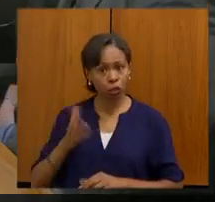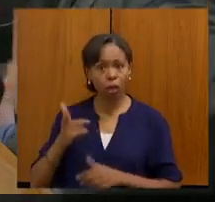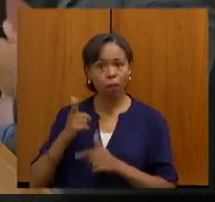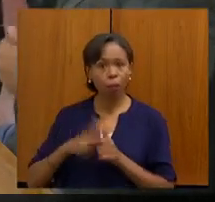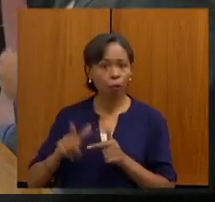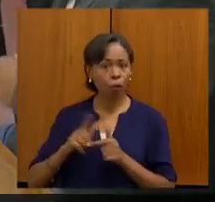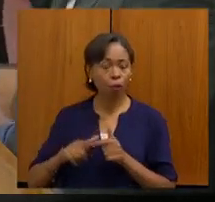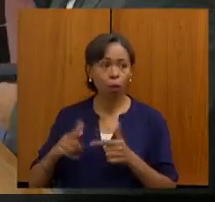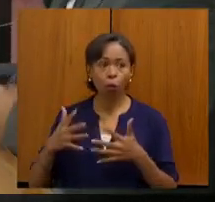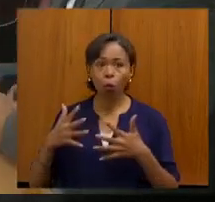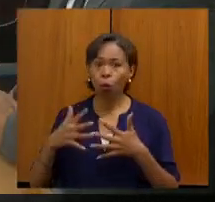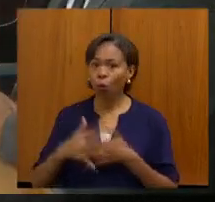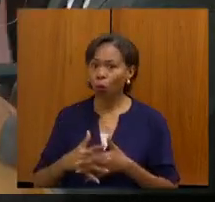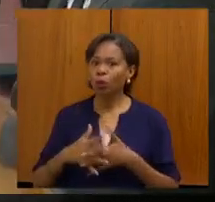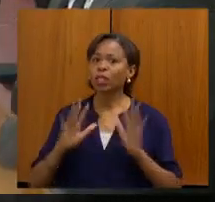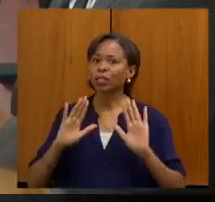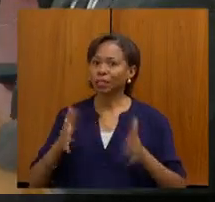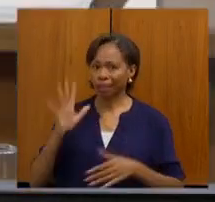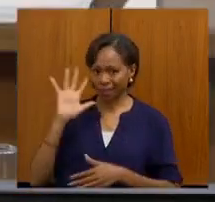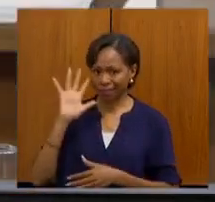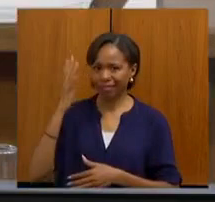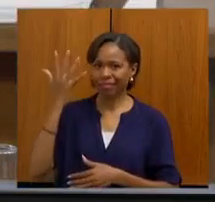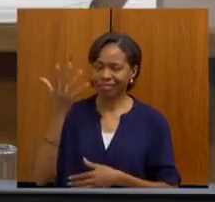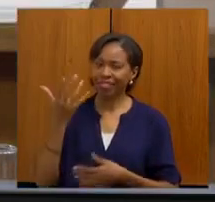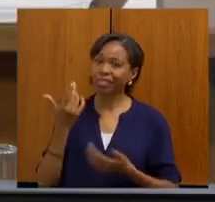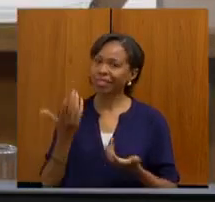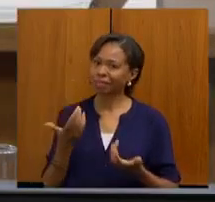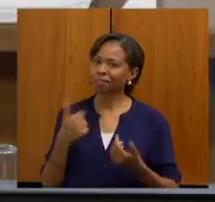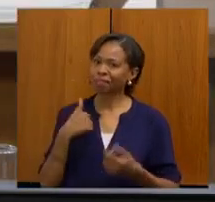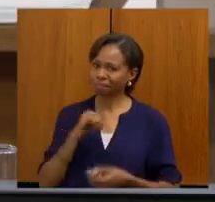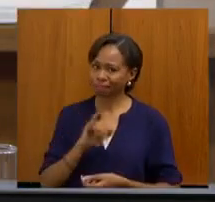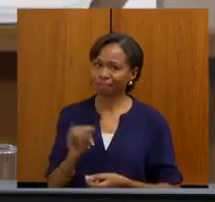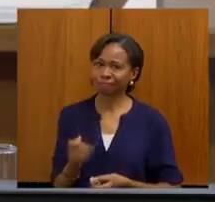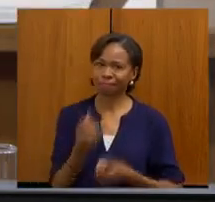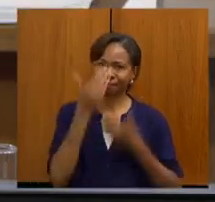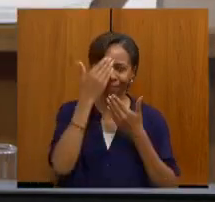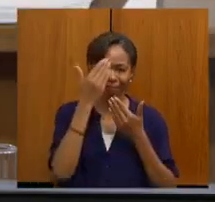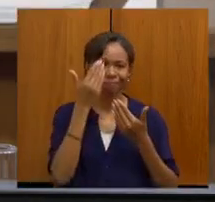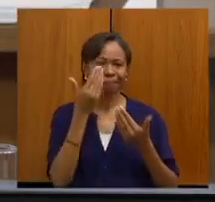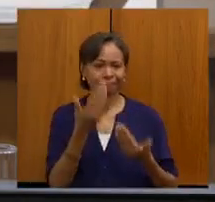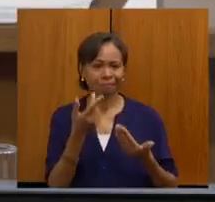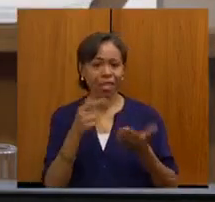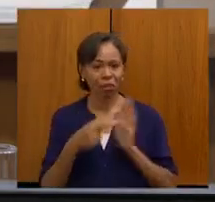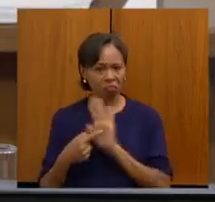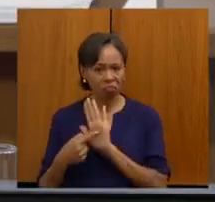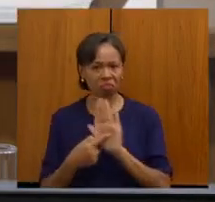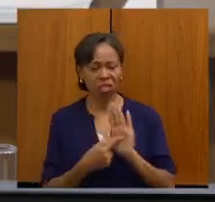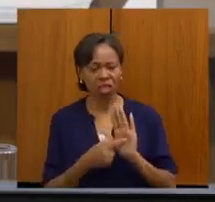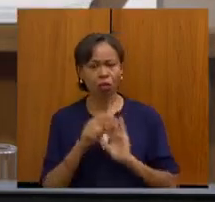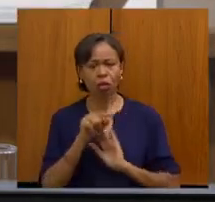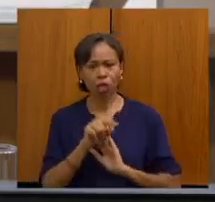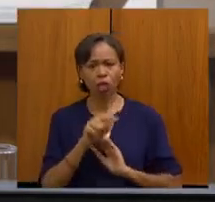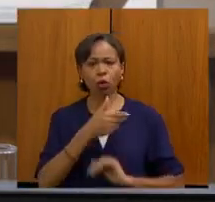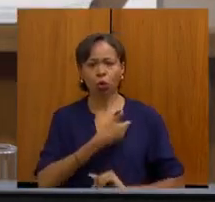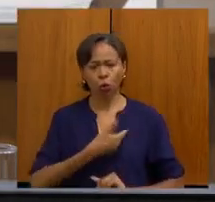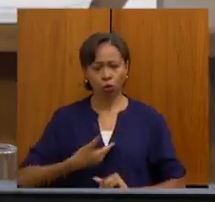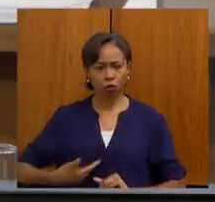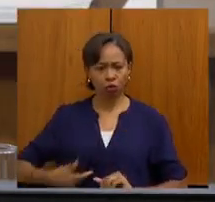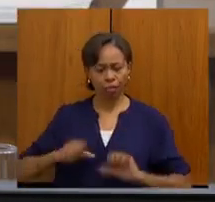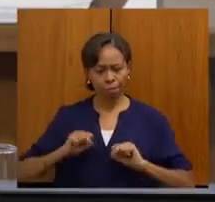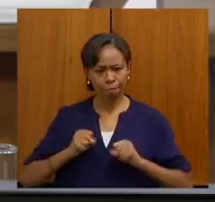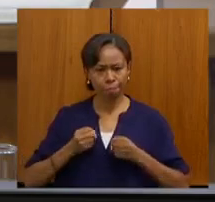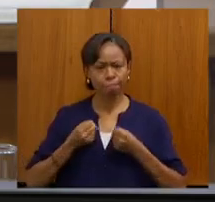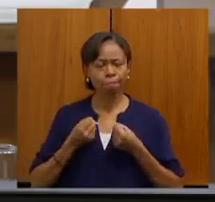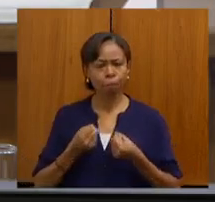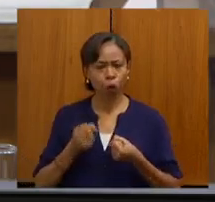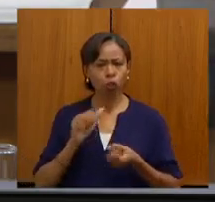viu, doutor Wilson? Inclusive, eu aproveito para agradecer e retratar de público o esforço desse governo através da Secretaria de